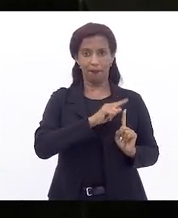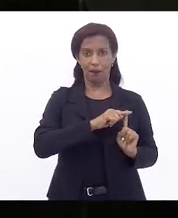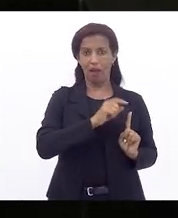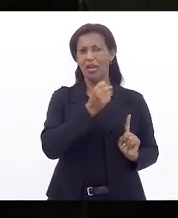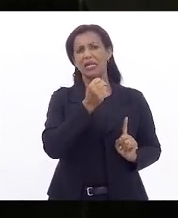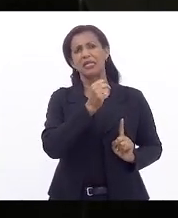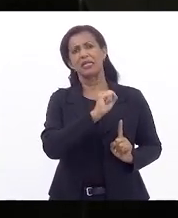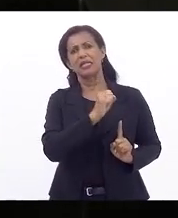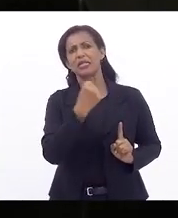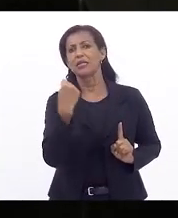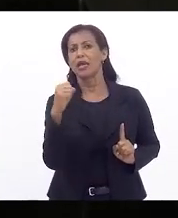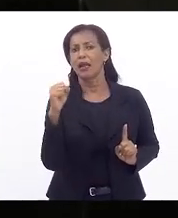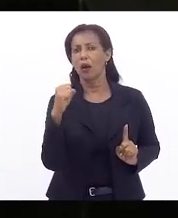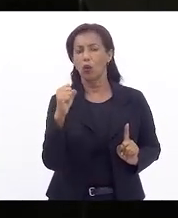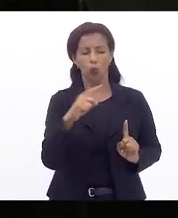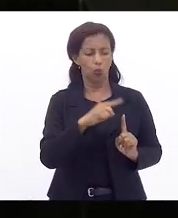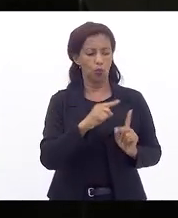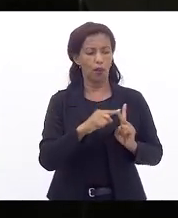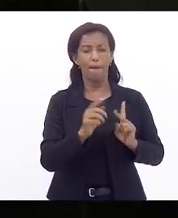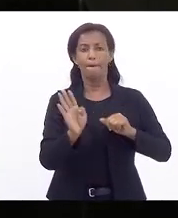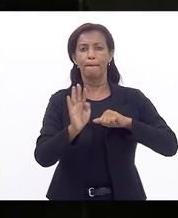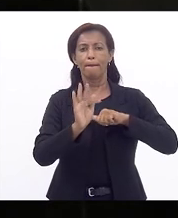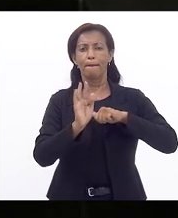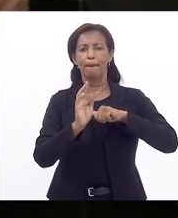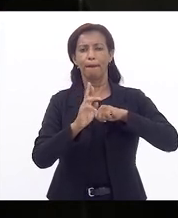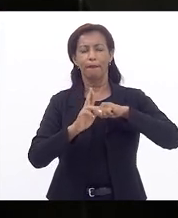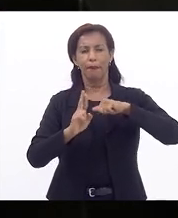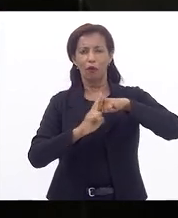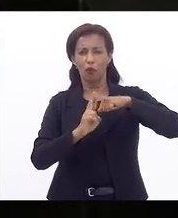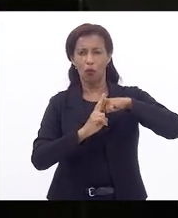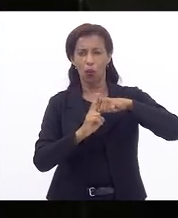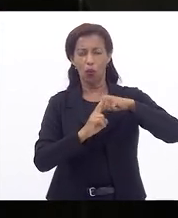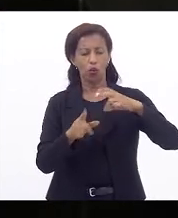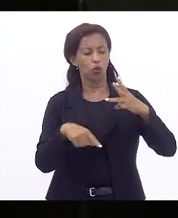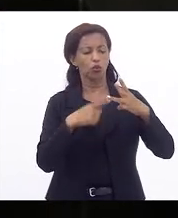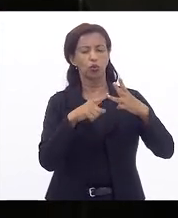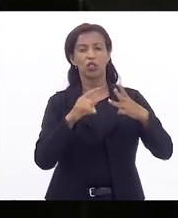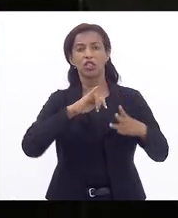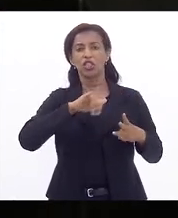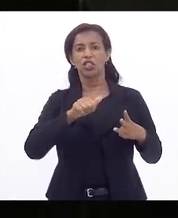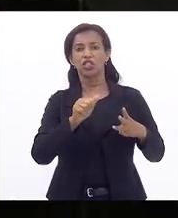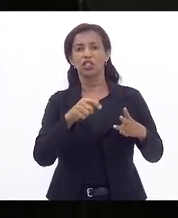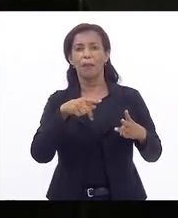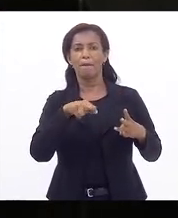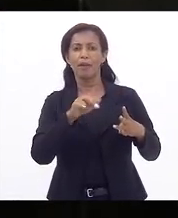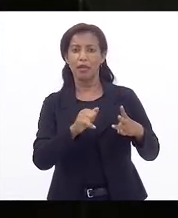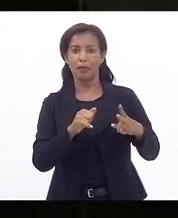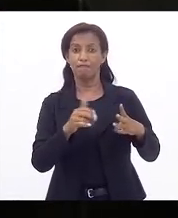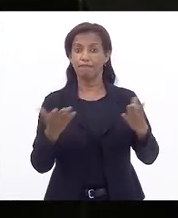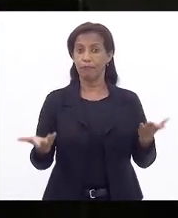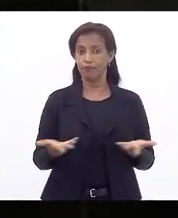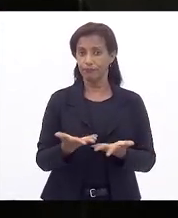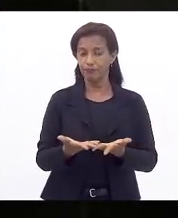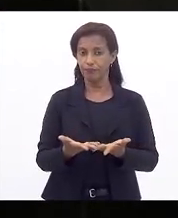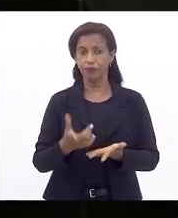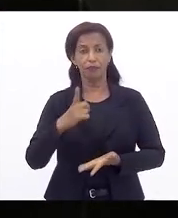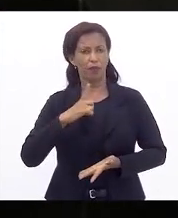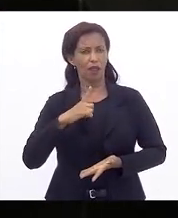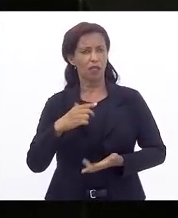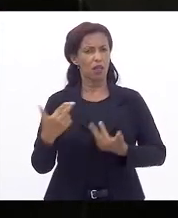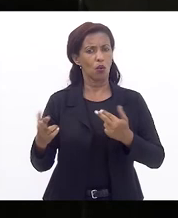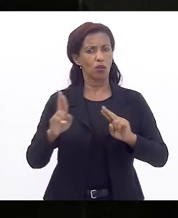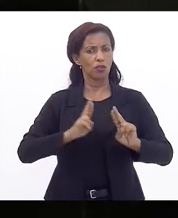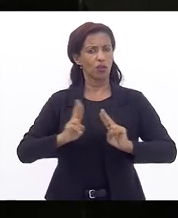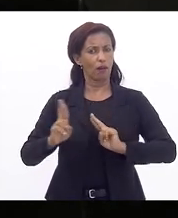Saracuruna, de Belfor Roxo e o ramal de Japeri. Portanto, tem questões